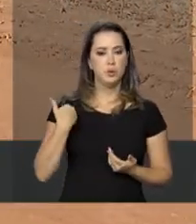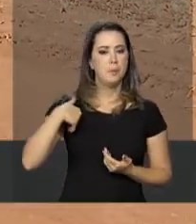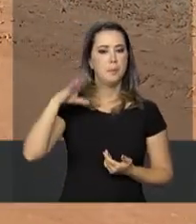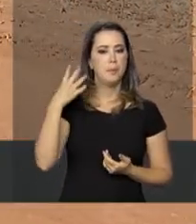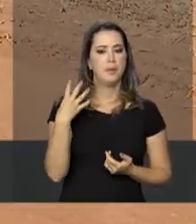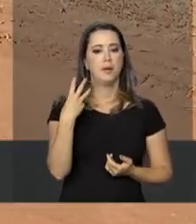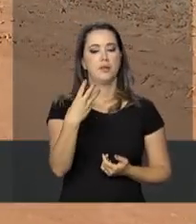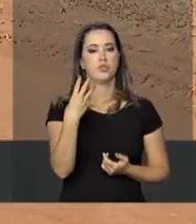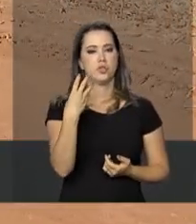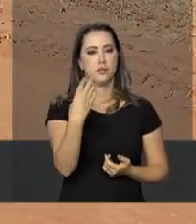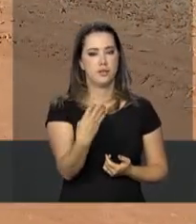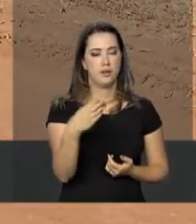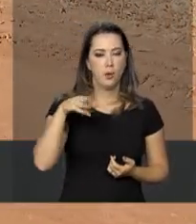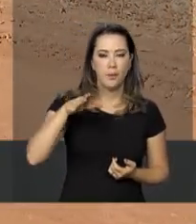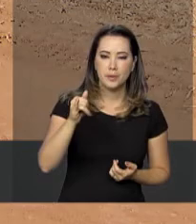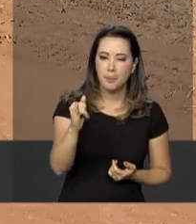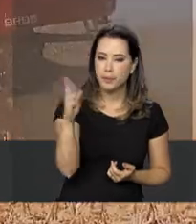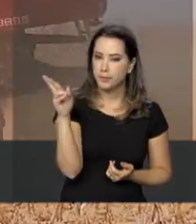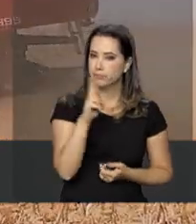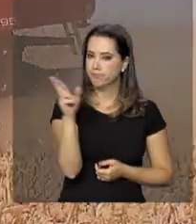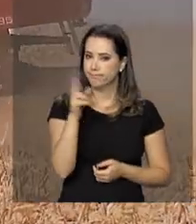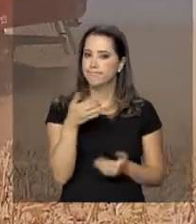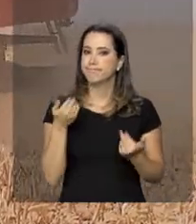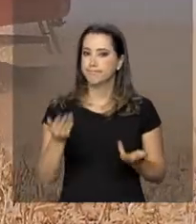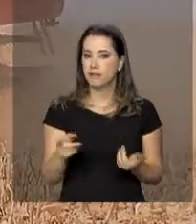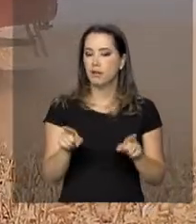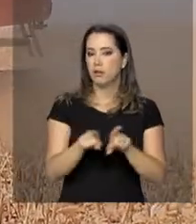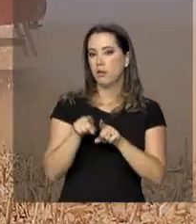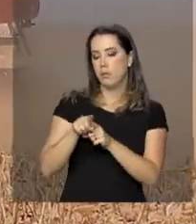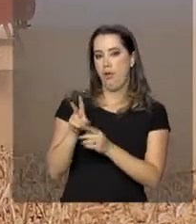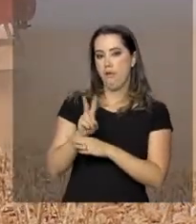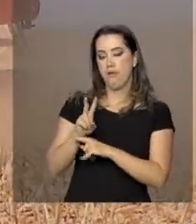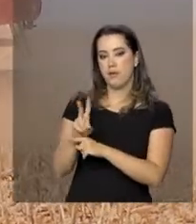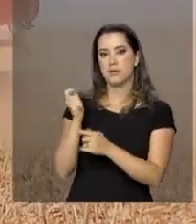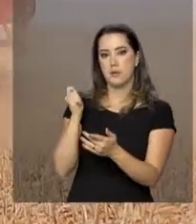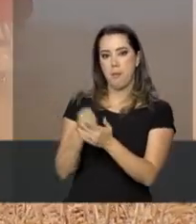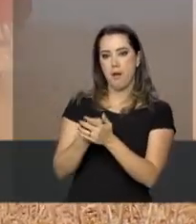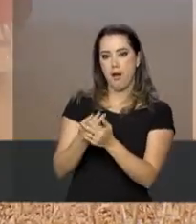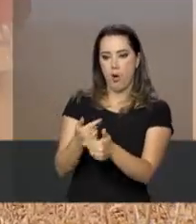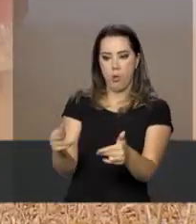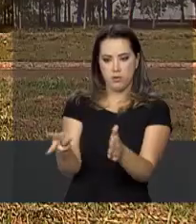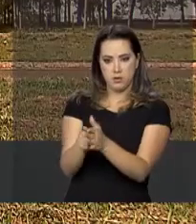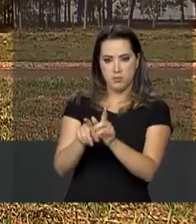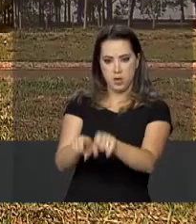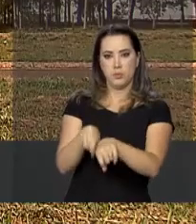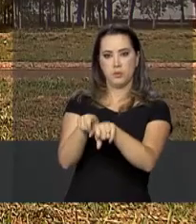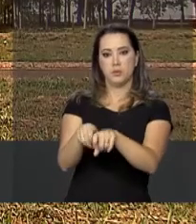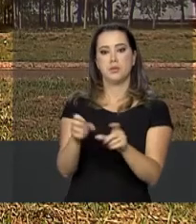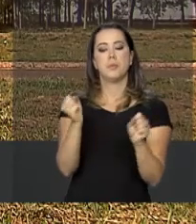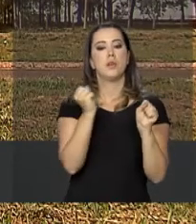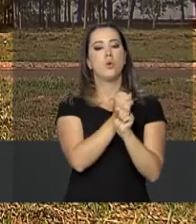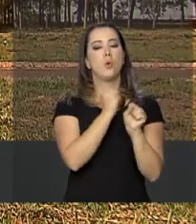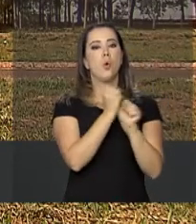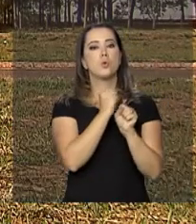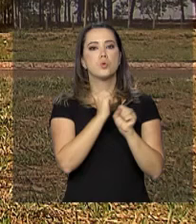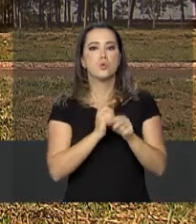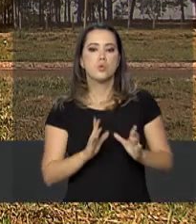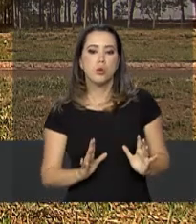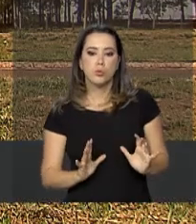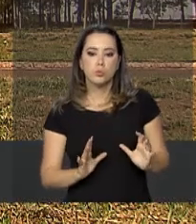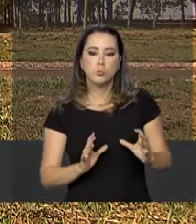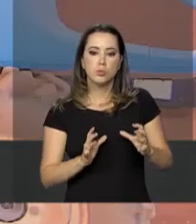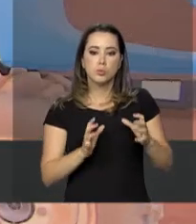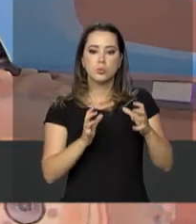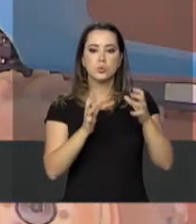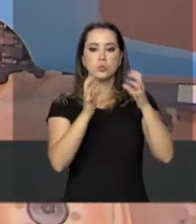mais de 34 bilhões de reais. Além do financiamento de custeio, o Programa de Construção e Ampliação de